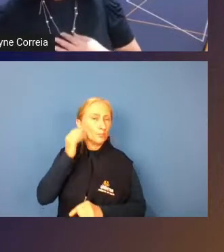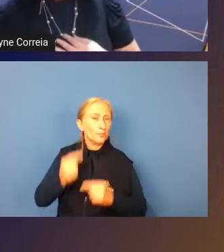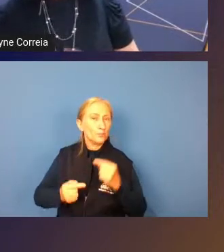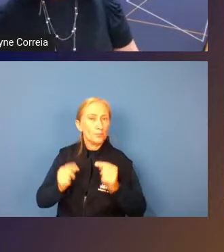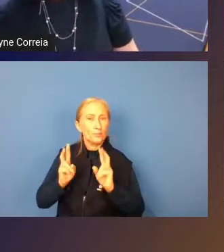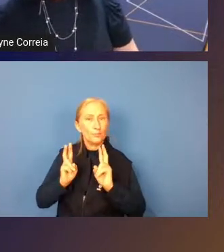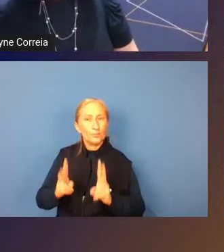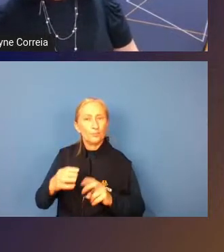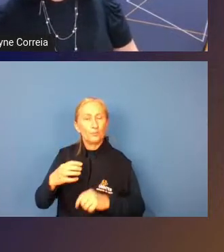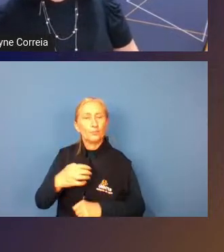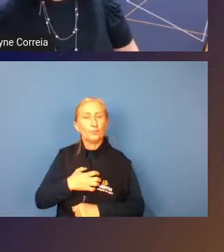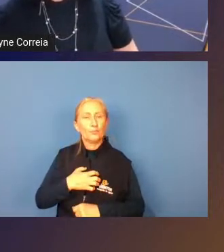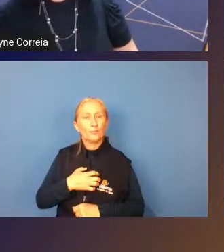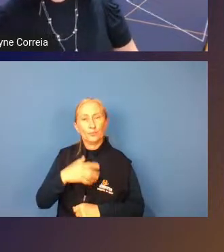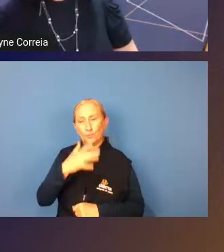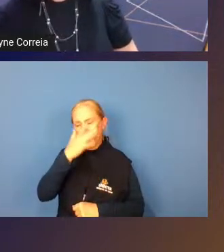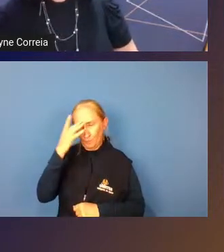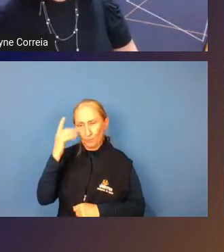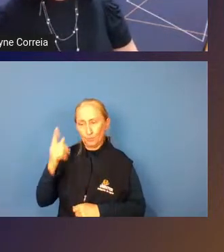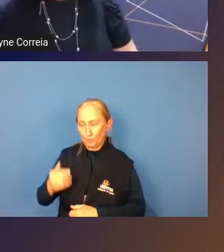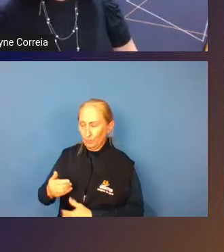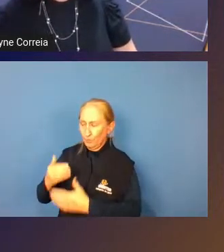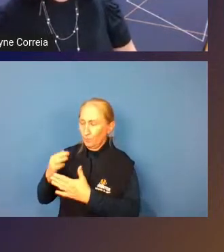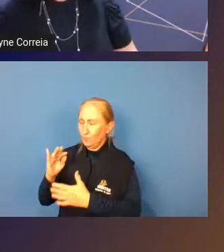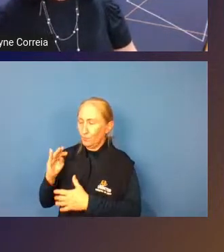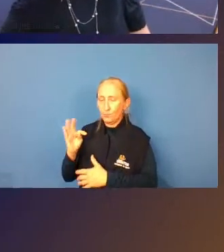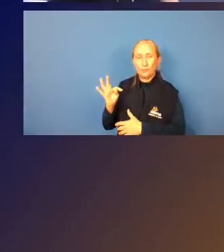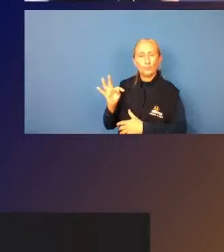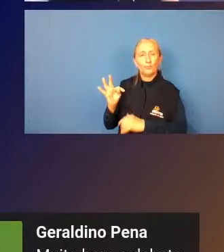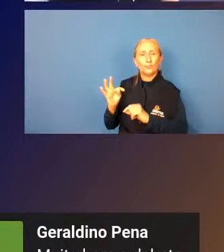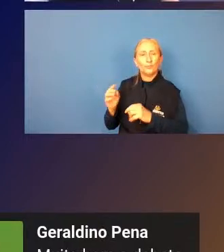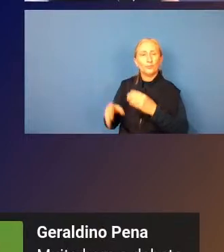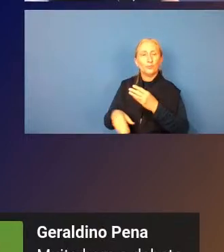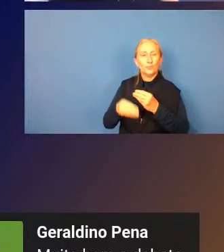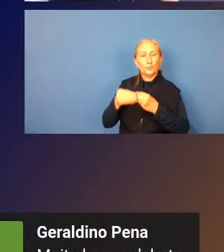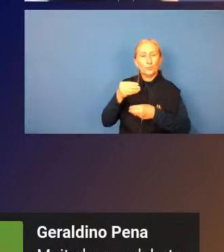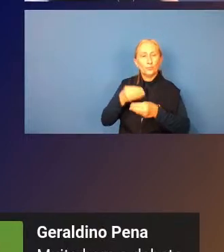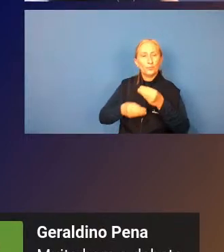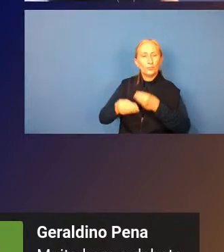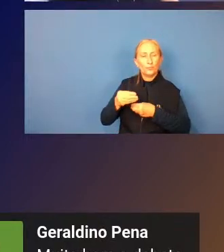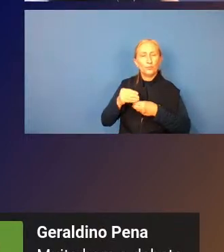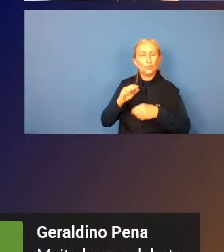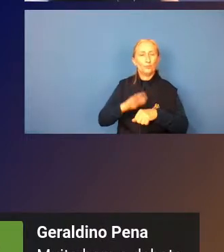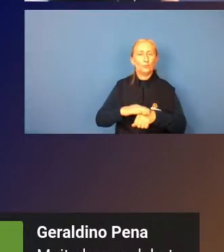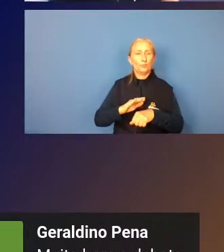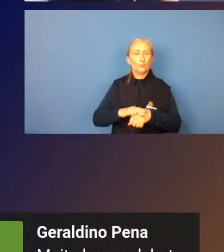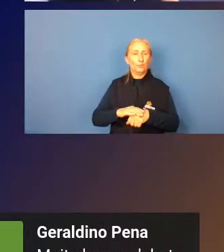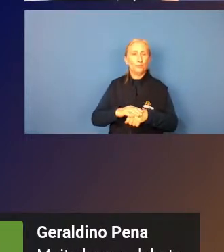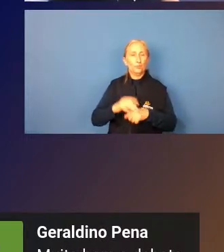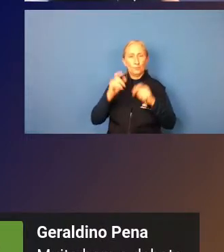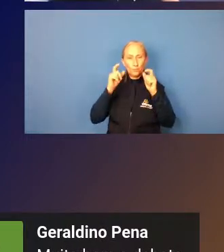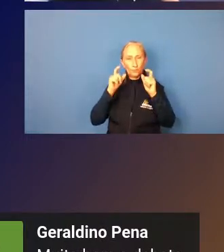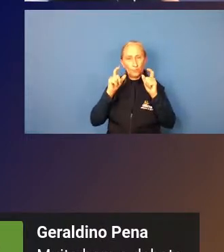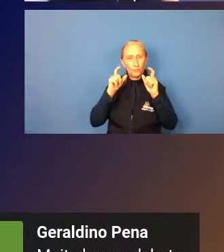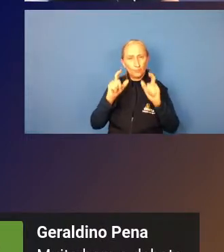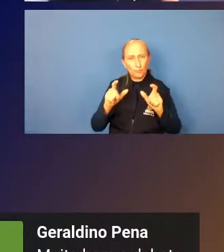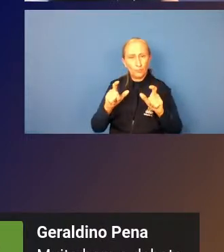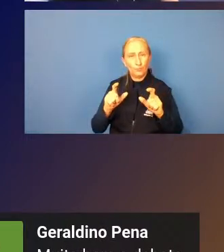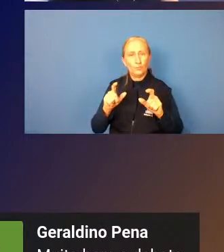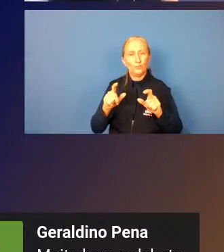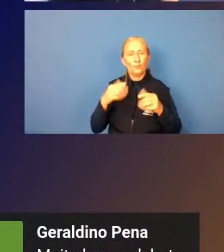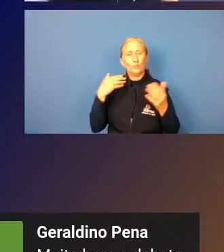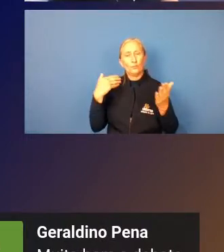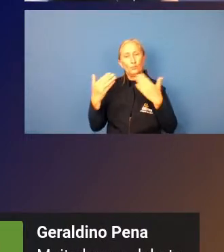mesmo o pessoal também do chat comentando o interesse pelo pelo